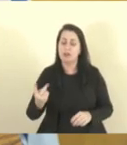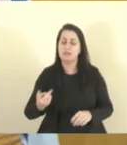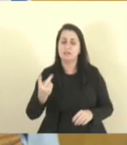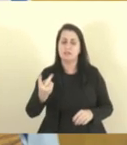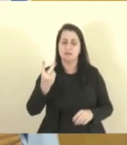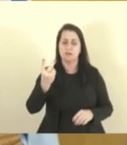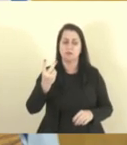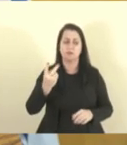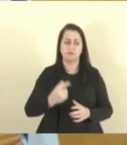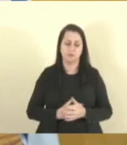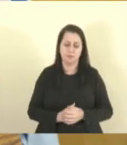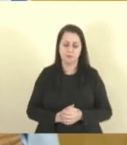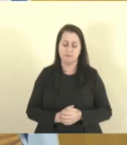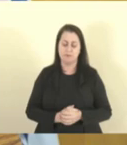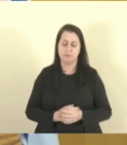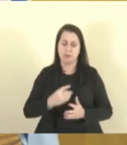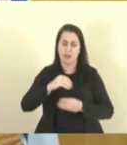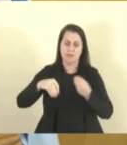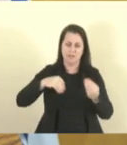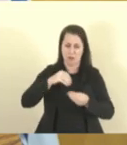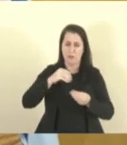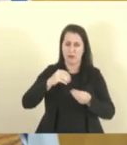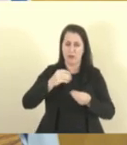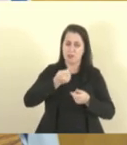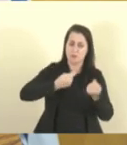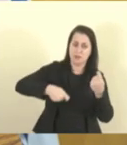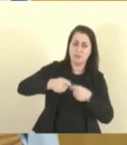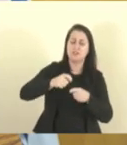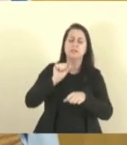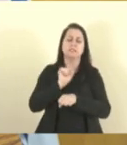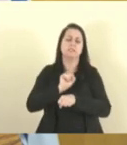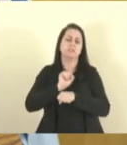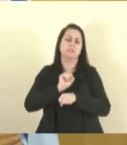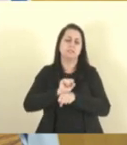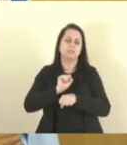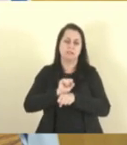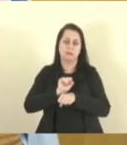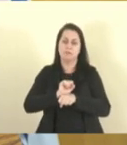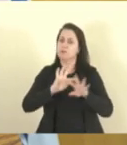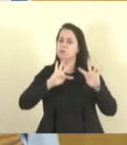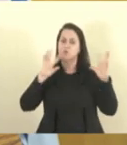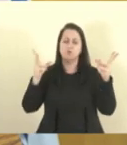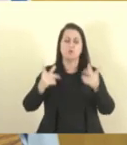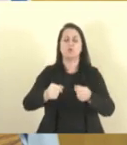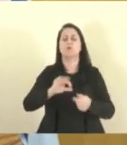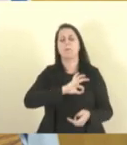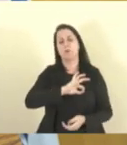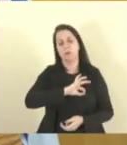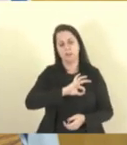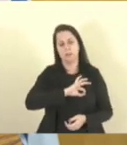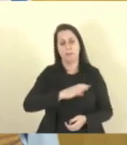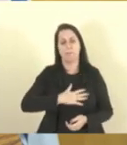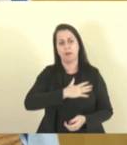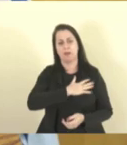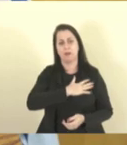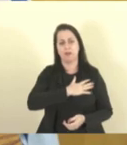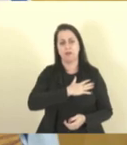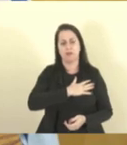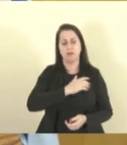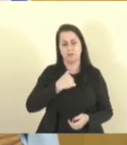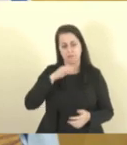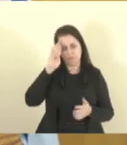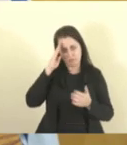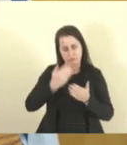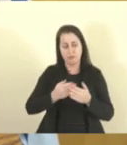e essa reforma administrativa está sendo esperada por todo o efetivo da Polícia Militar, e, creio eu,